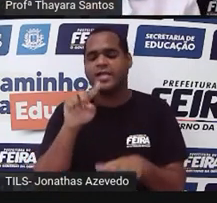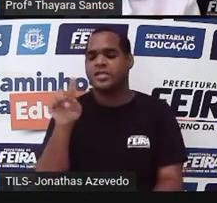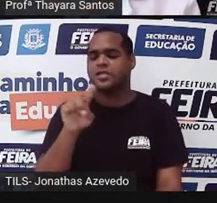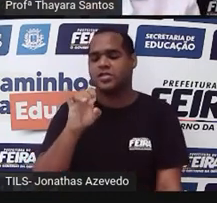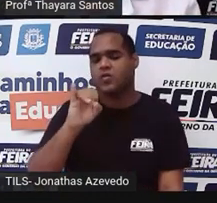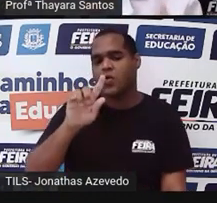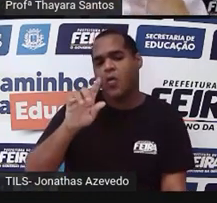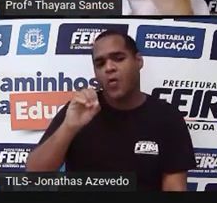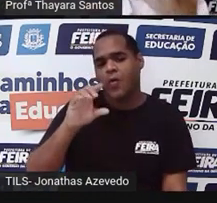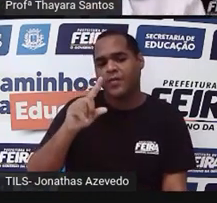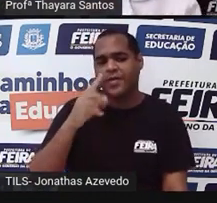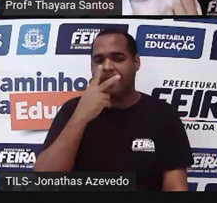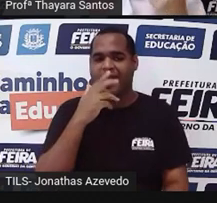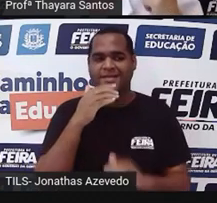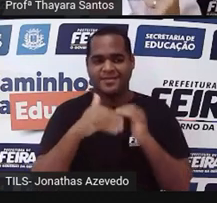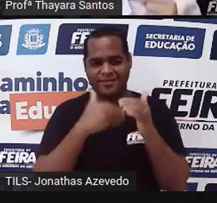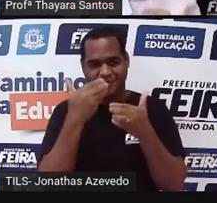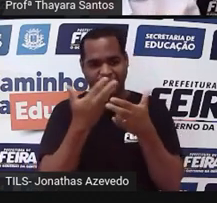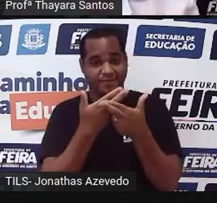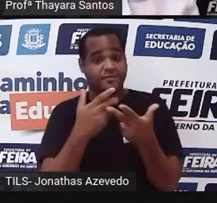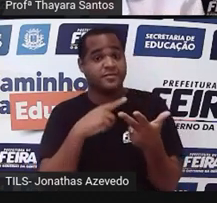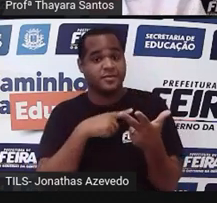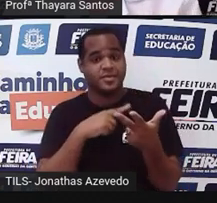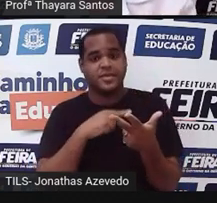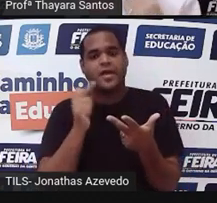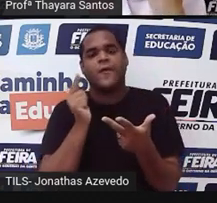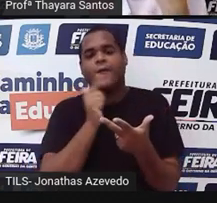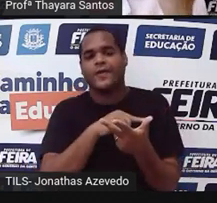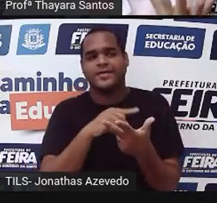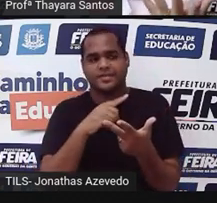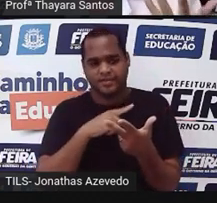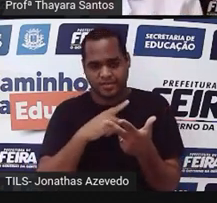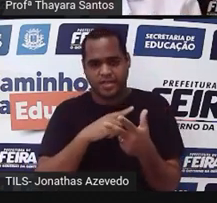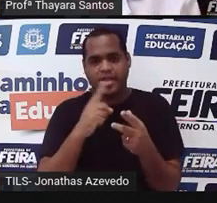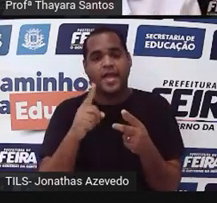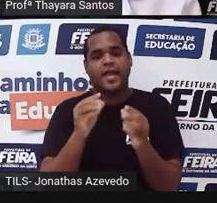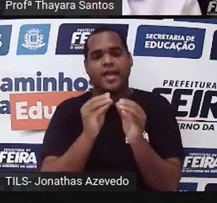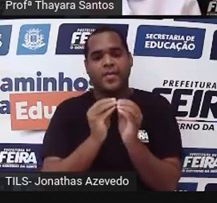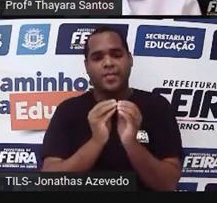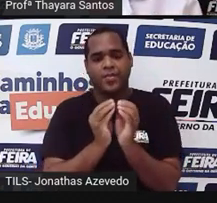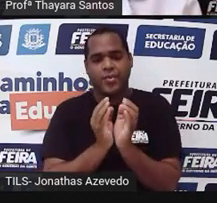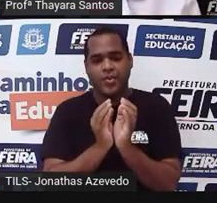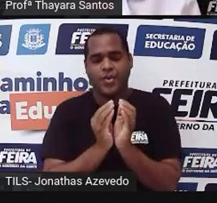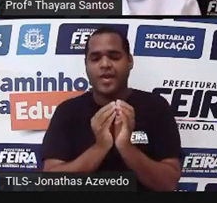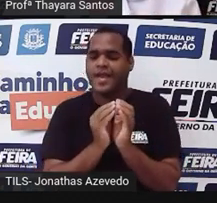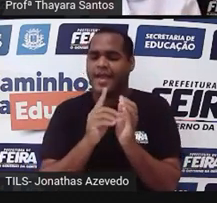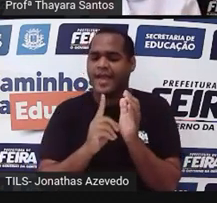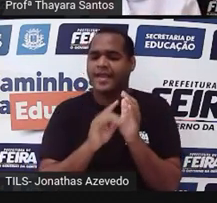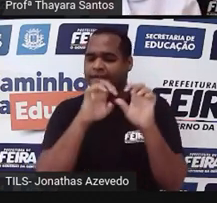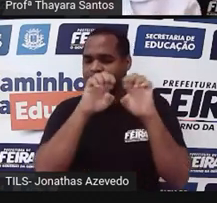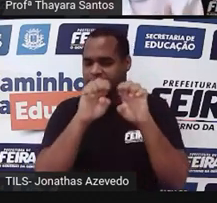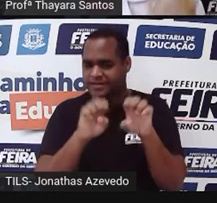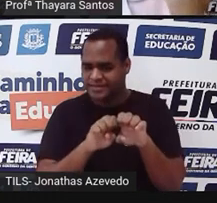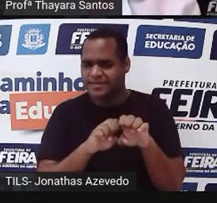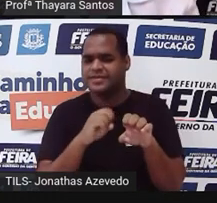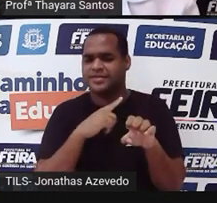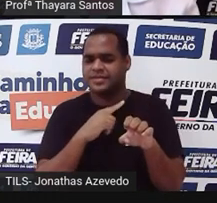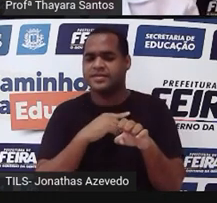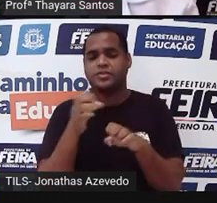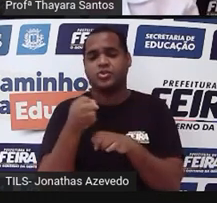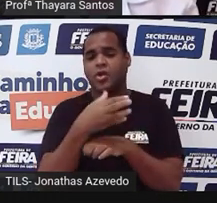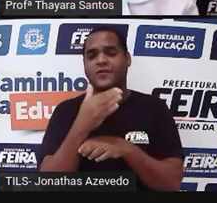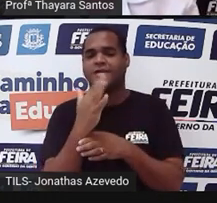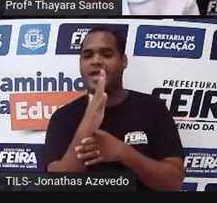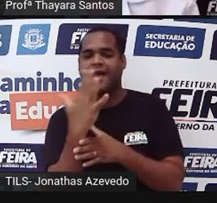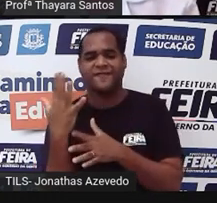vai se desenvolver e vai formar um novo esporófito, que é uma estrutura, é uma nova planta